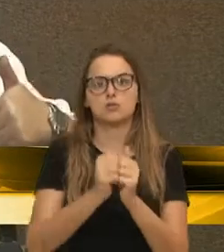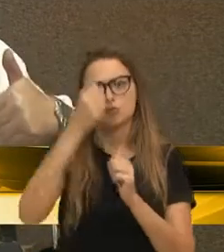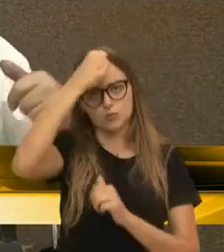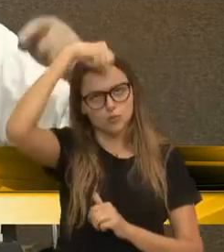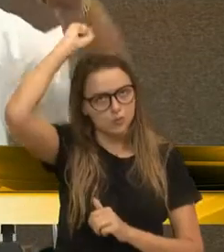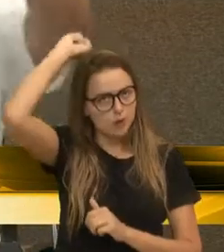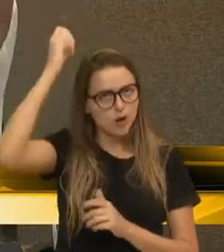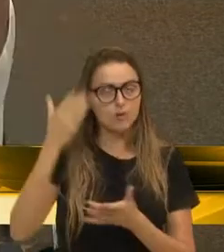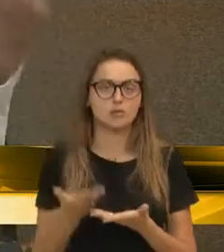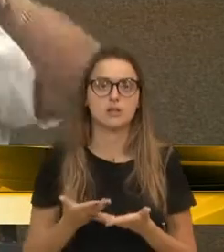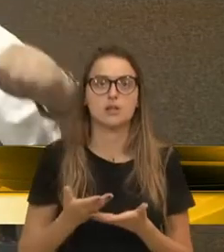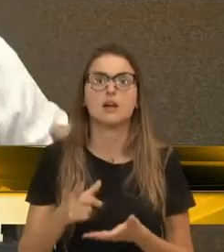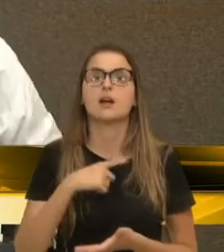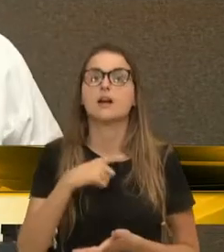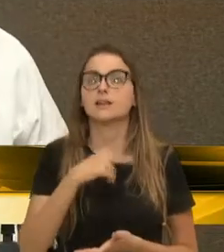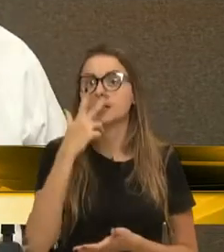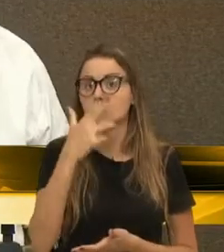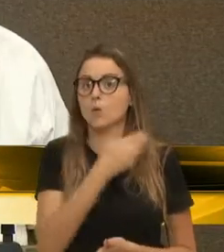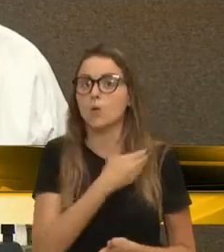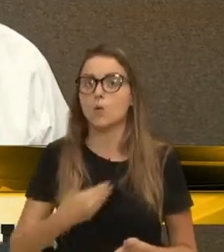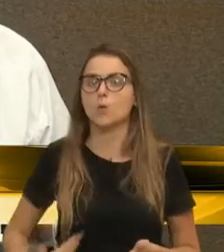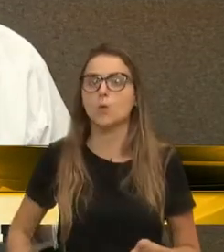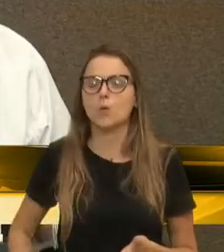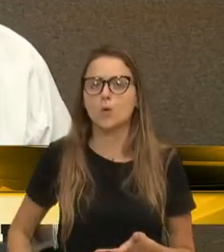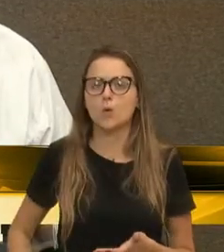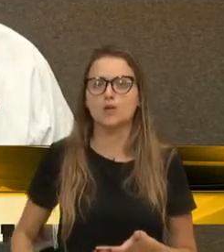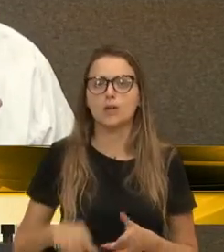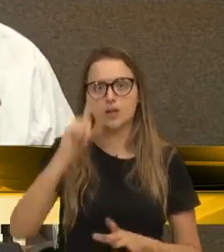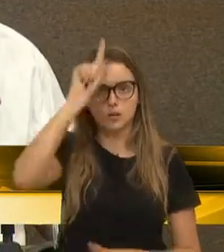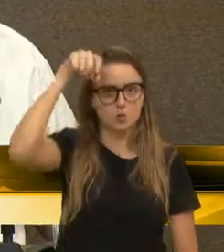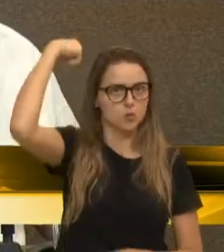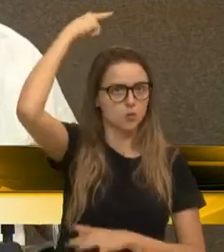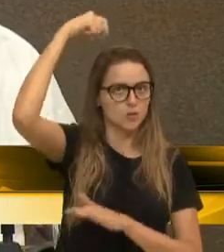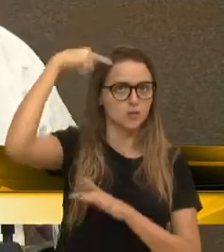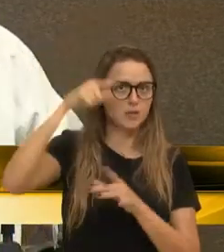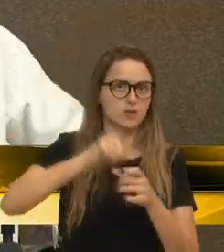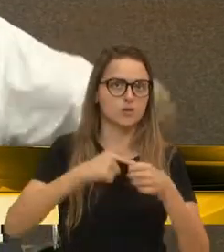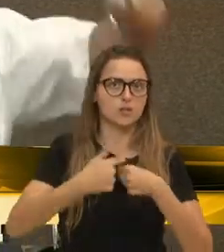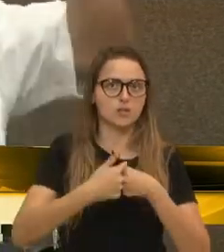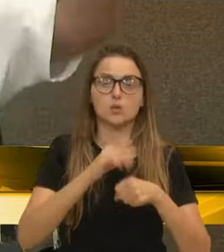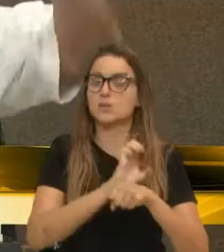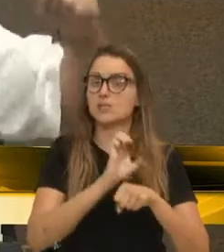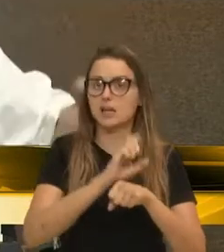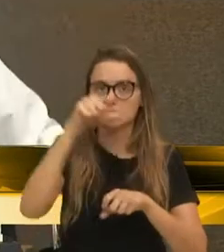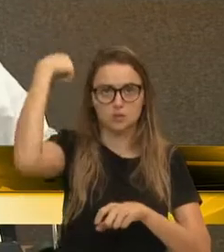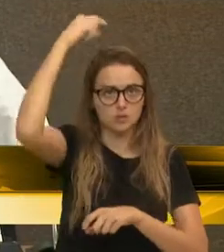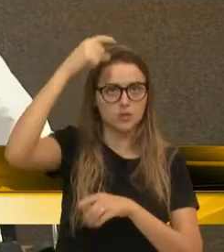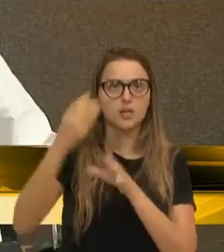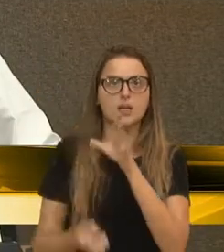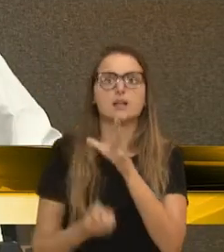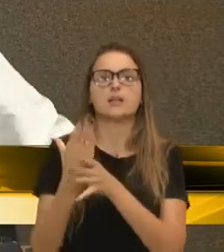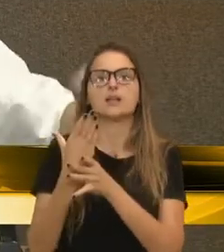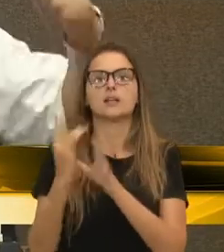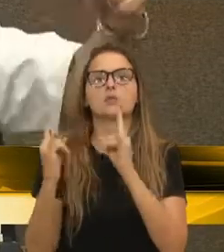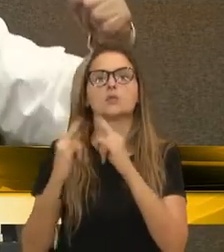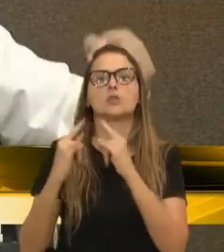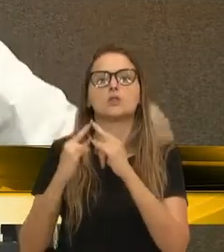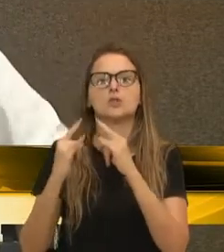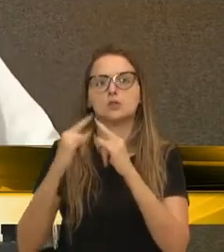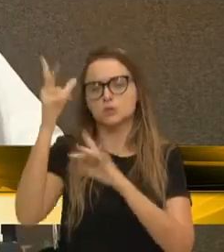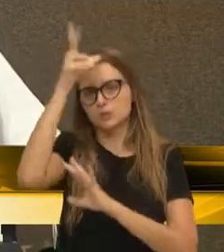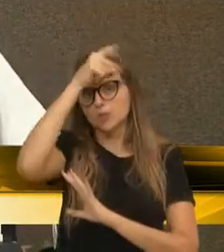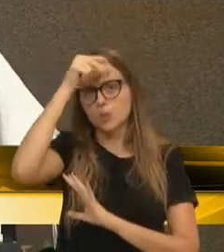Aí existe aquilo que o nosso governador, lá no Espírito Santo, Casagrande, está fazendo, uma fundação de direito, a fundação